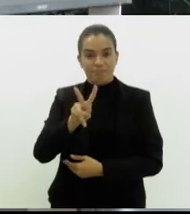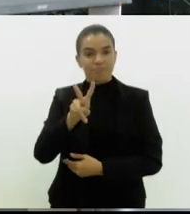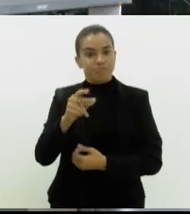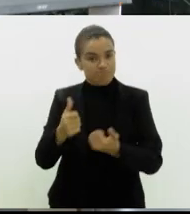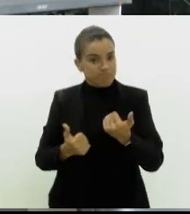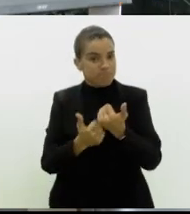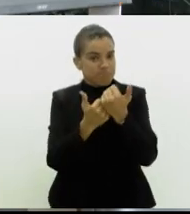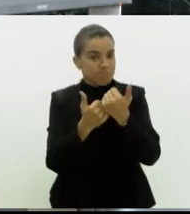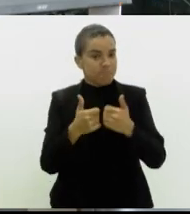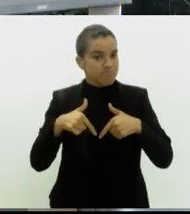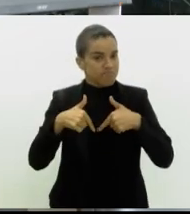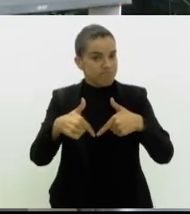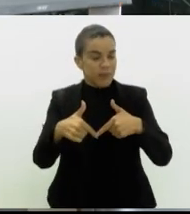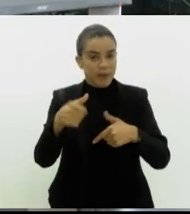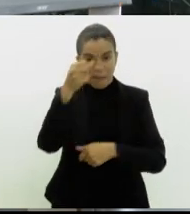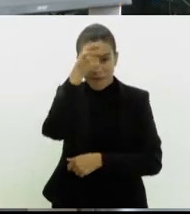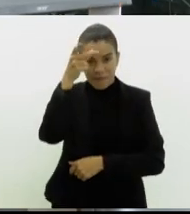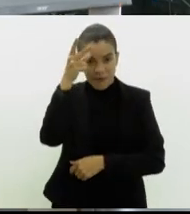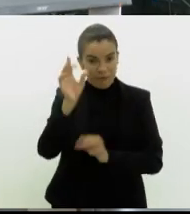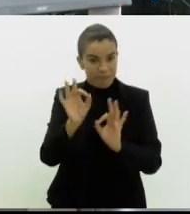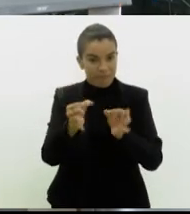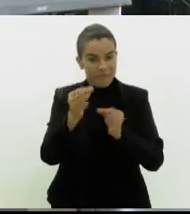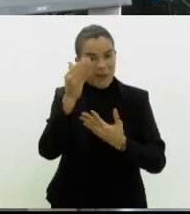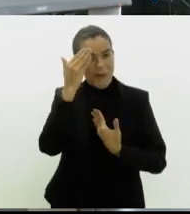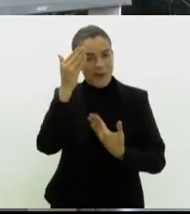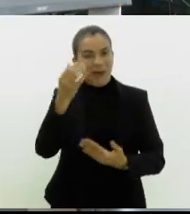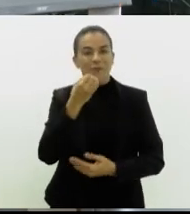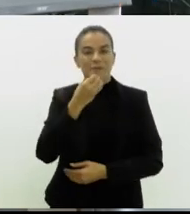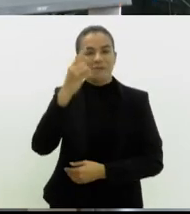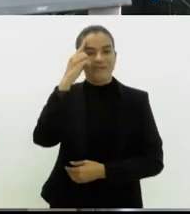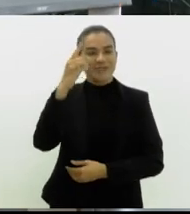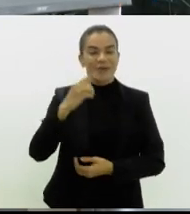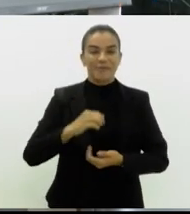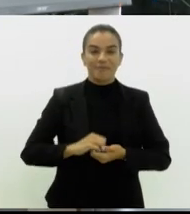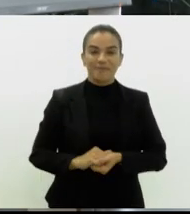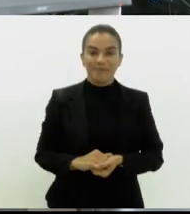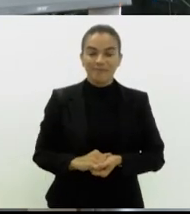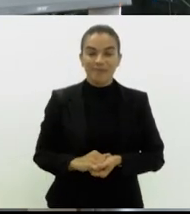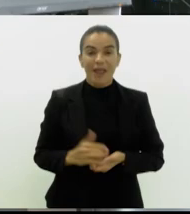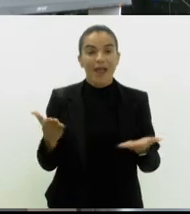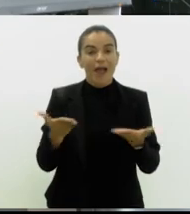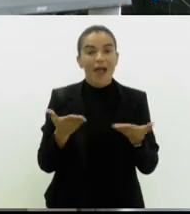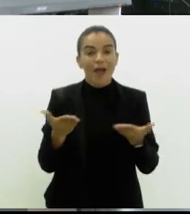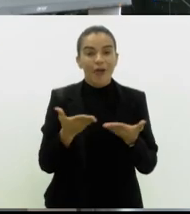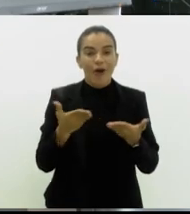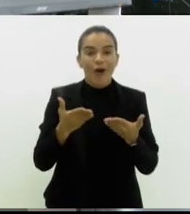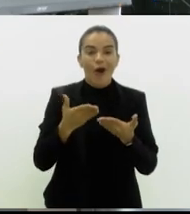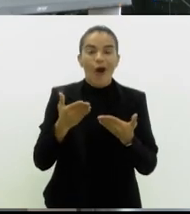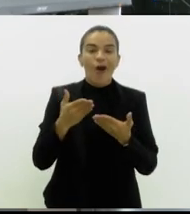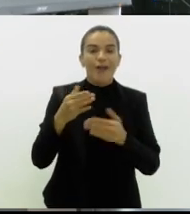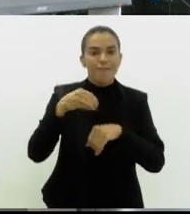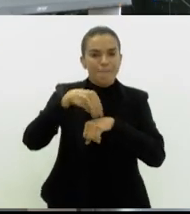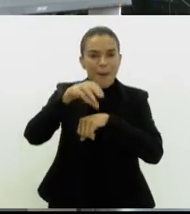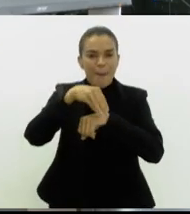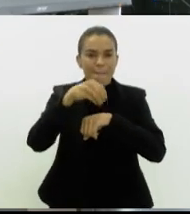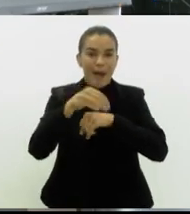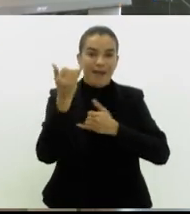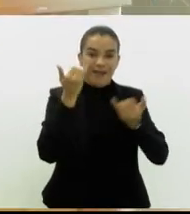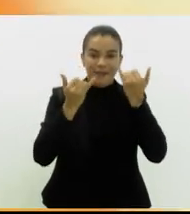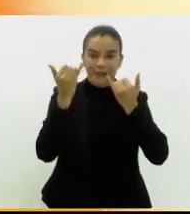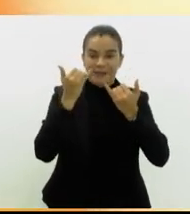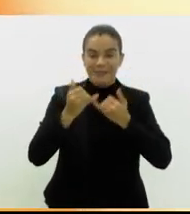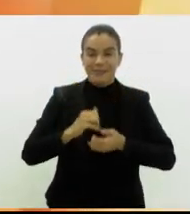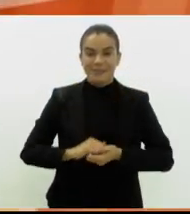essa iniciativa da Prefeitura, né? Muito obrigado, um bom dia para você. E vamos agora ao nosso giro de notícias de hoje.